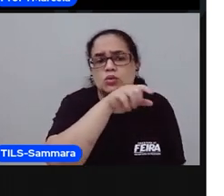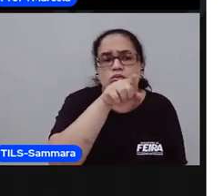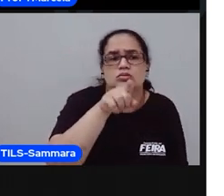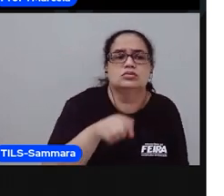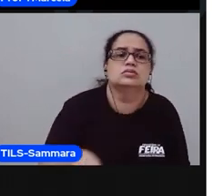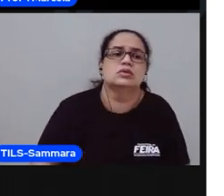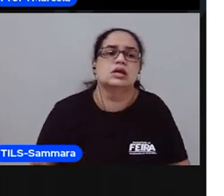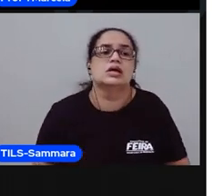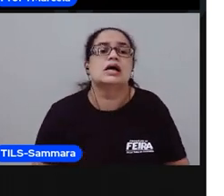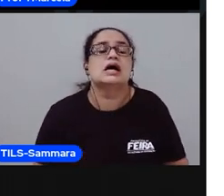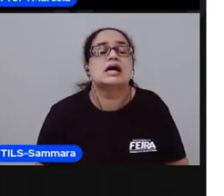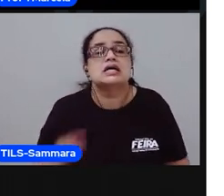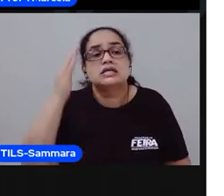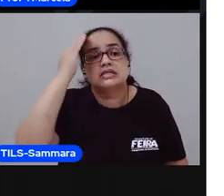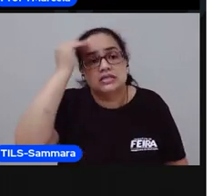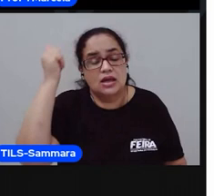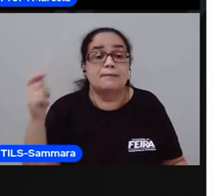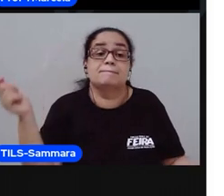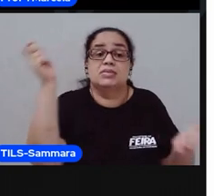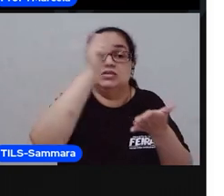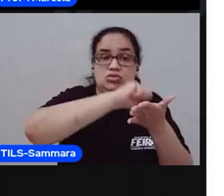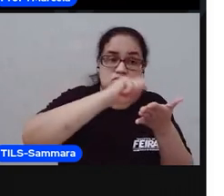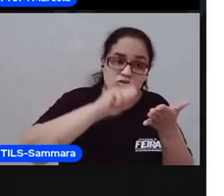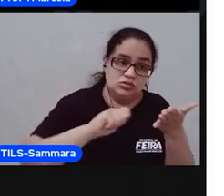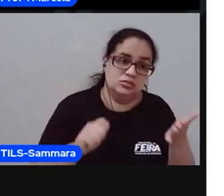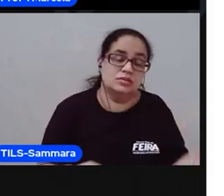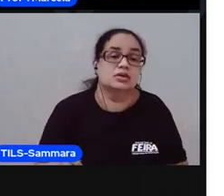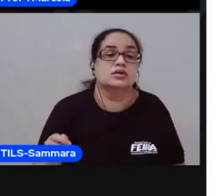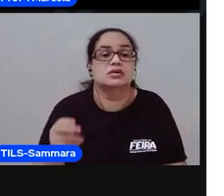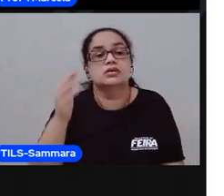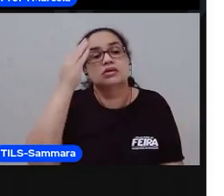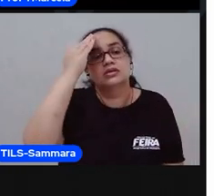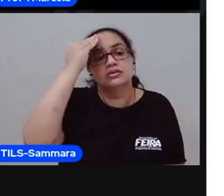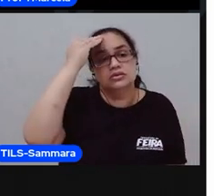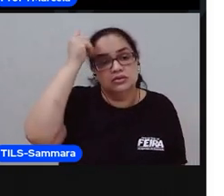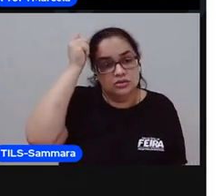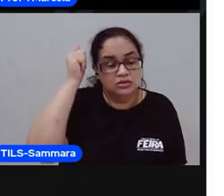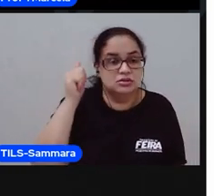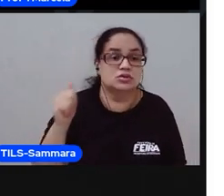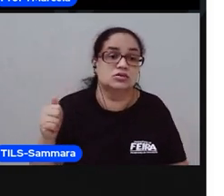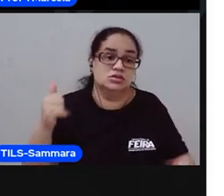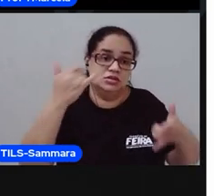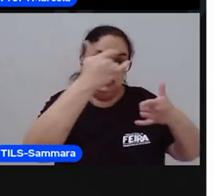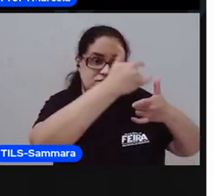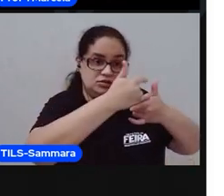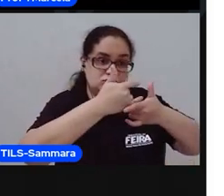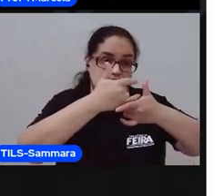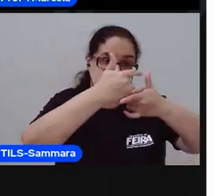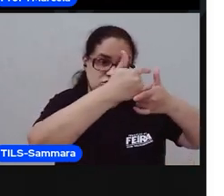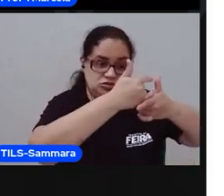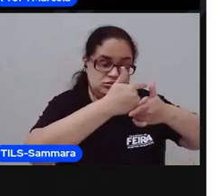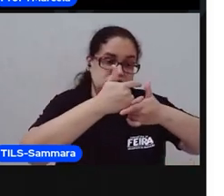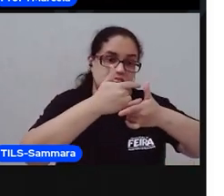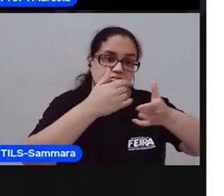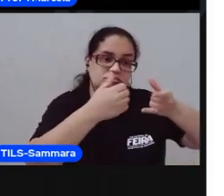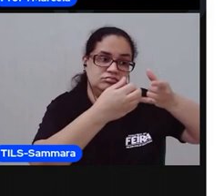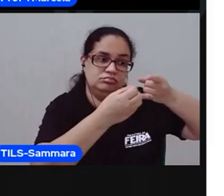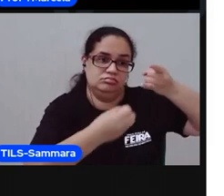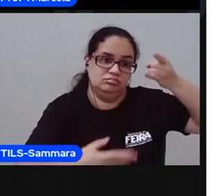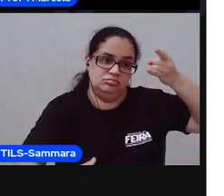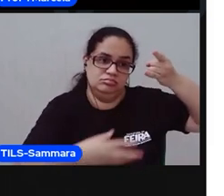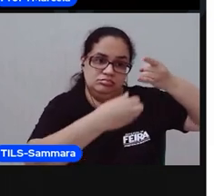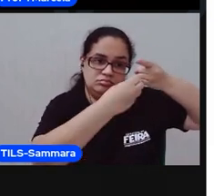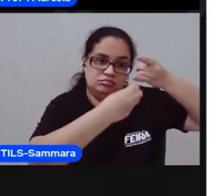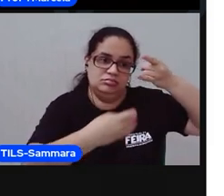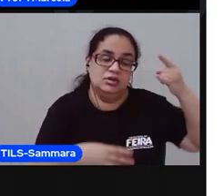Se você sabe, escreva aí no chat para eu saber que você sabe o nome desse animal. Se não souber escrever sozinho, peça ajuda para algum